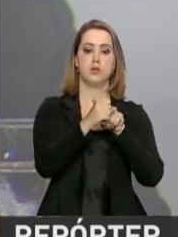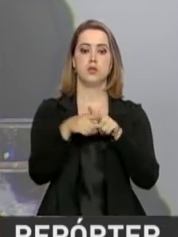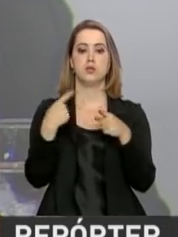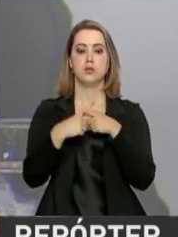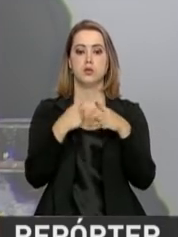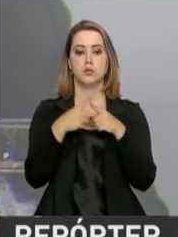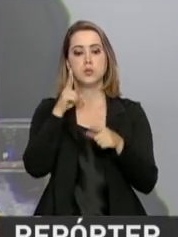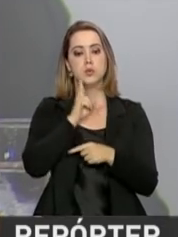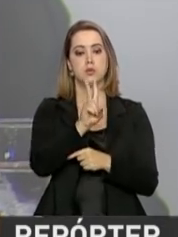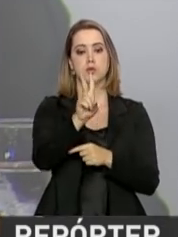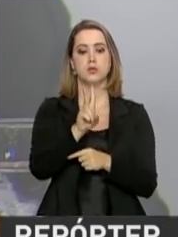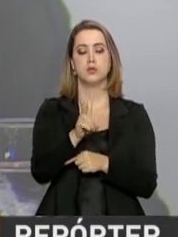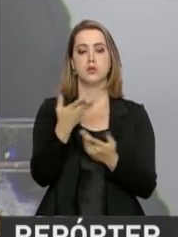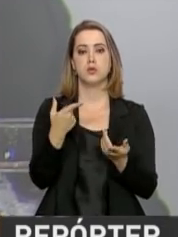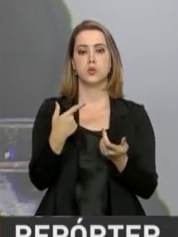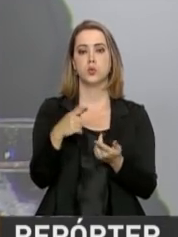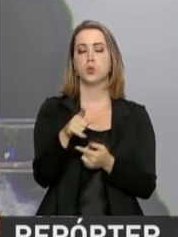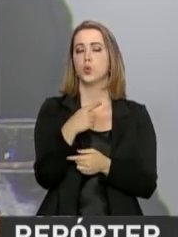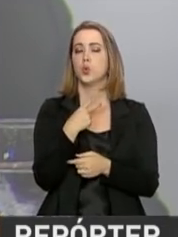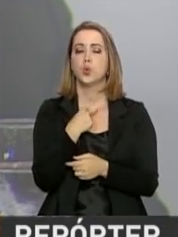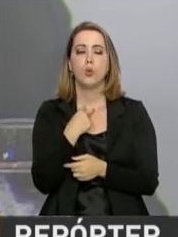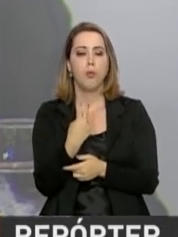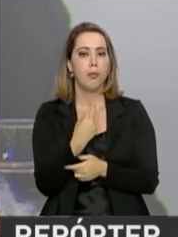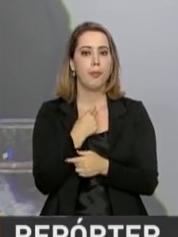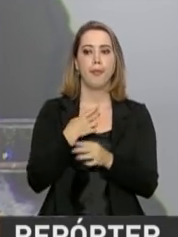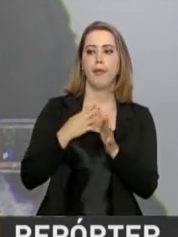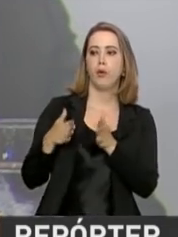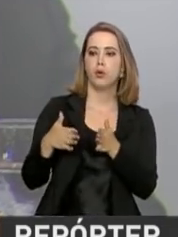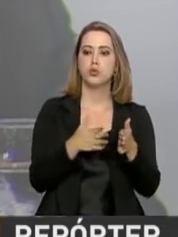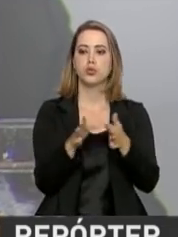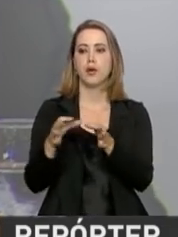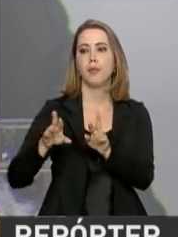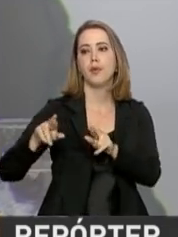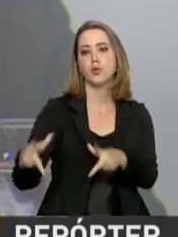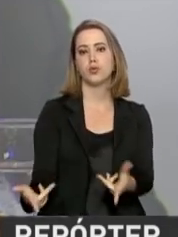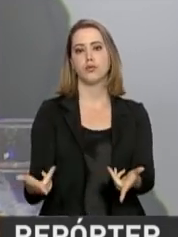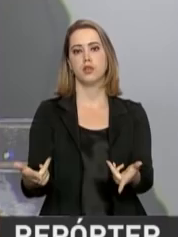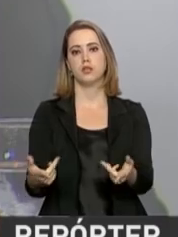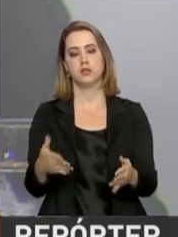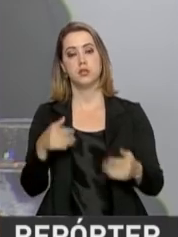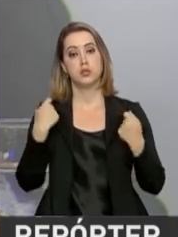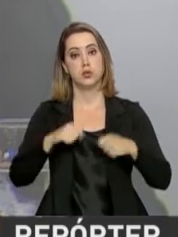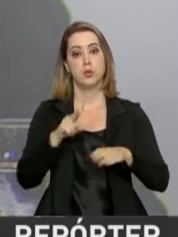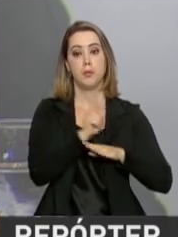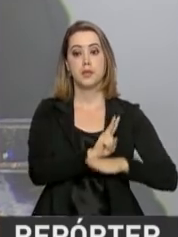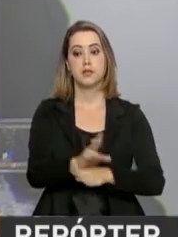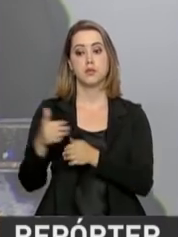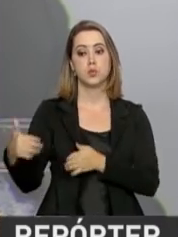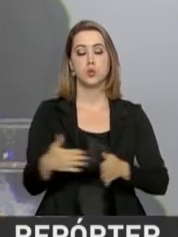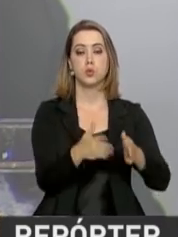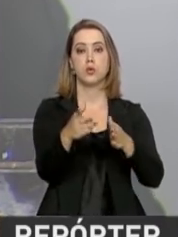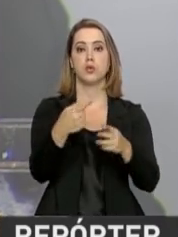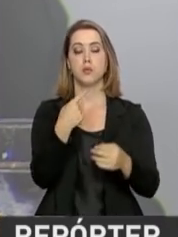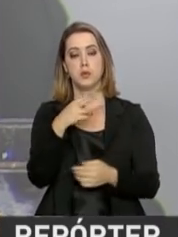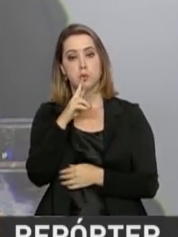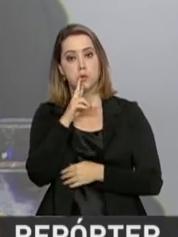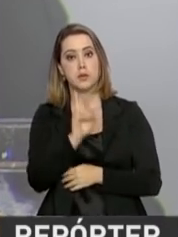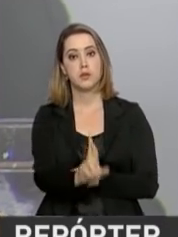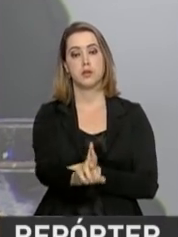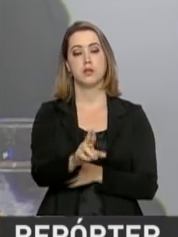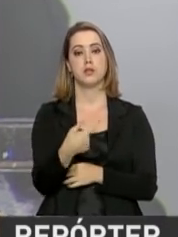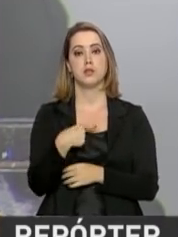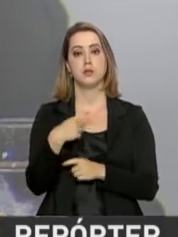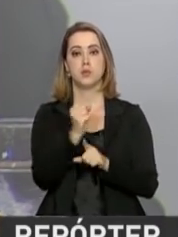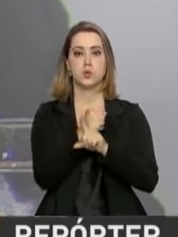sobre a CPLP não poderia apontar em outra direção. Defendemos uma CPLP que responda às demandas